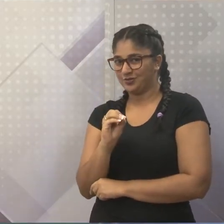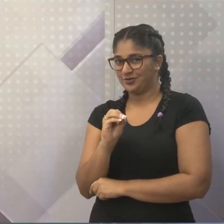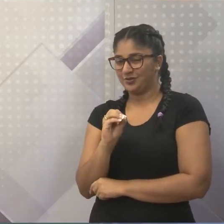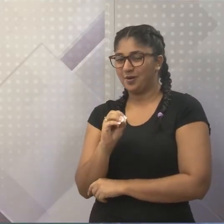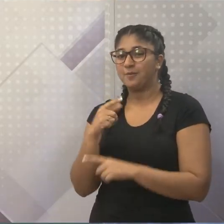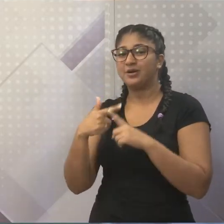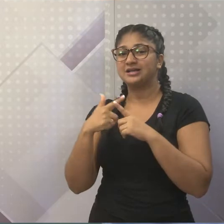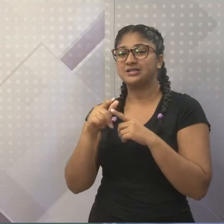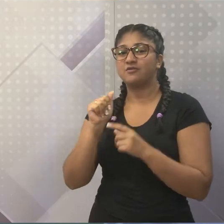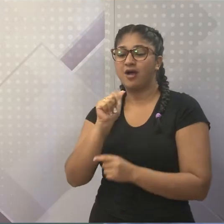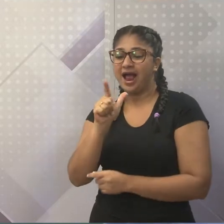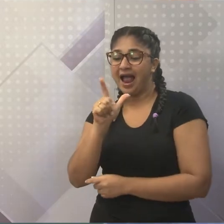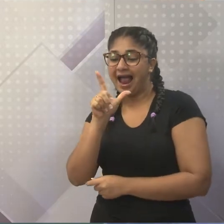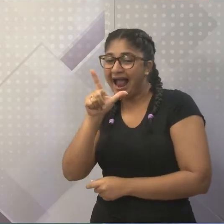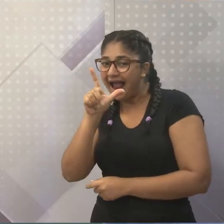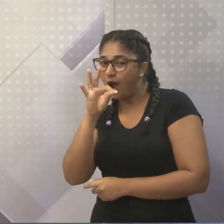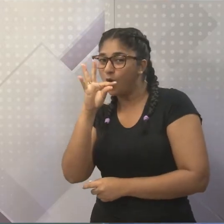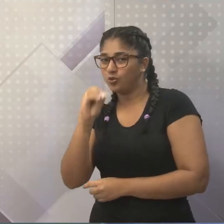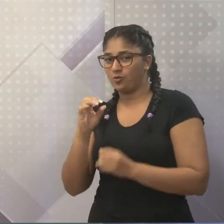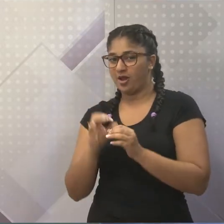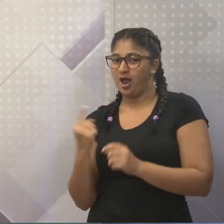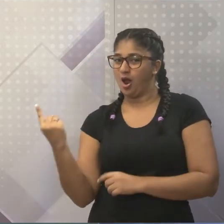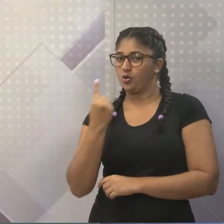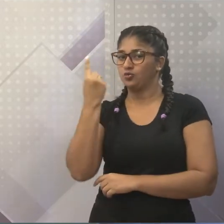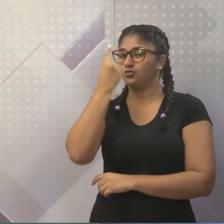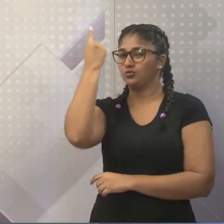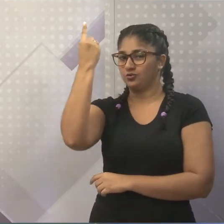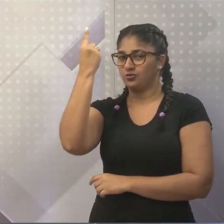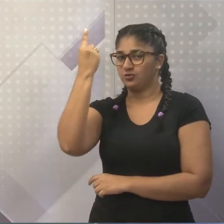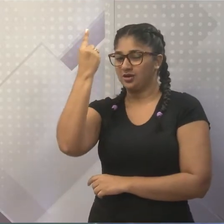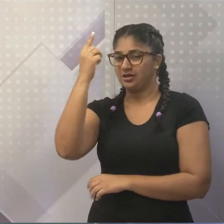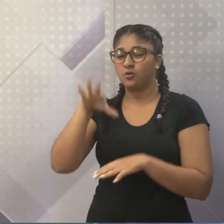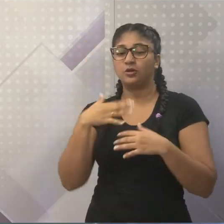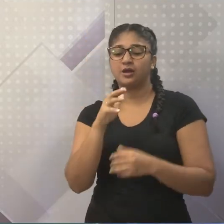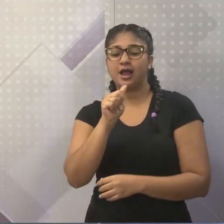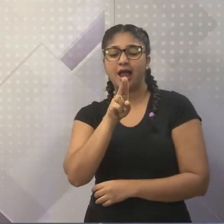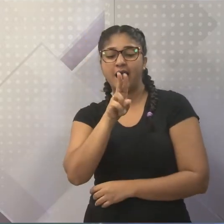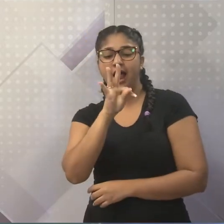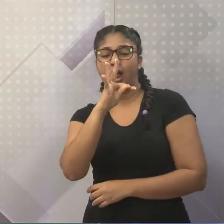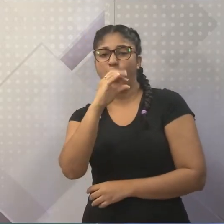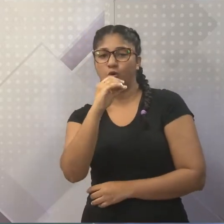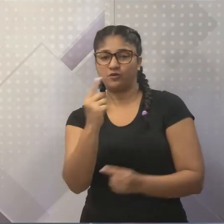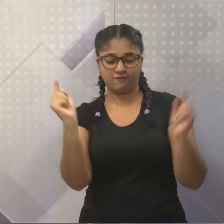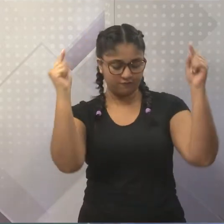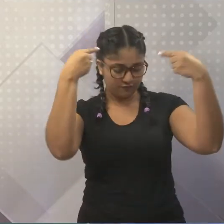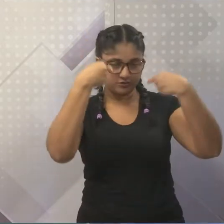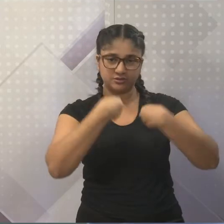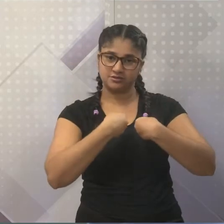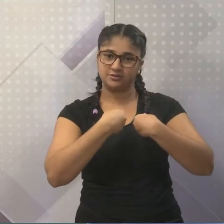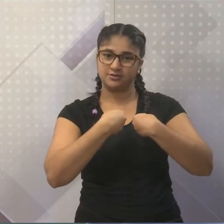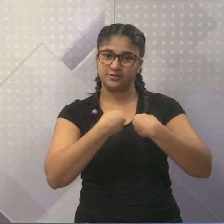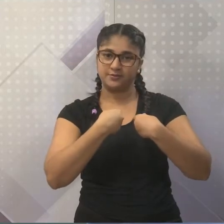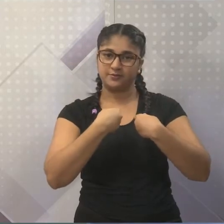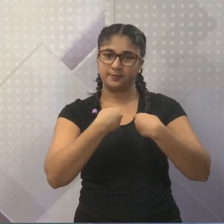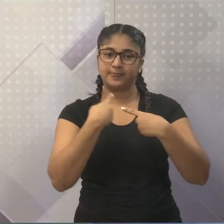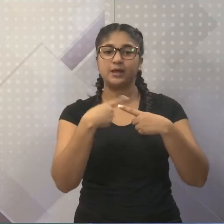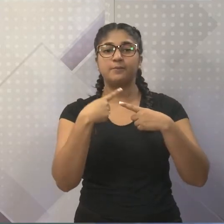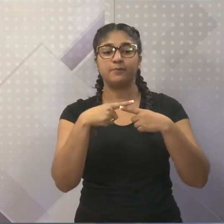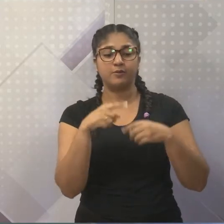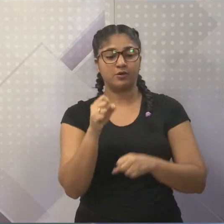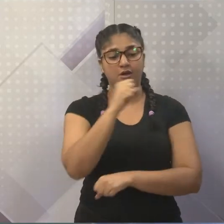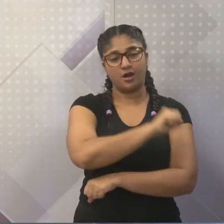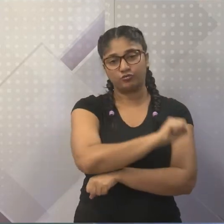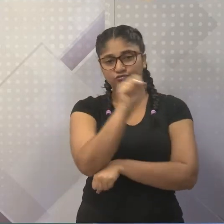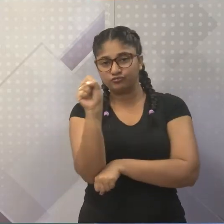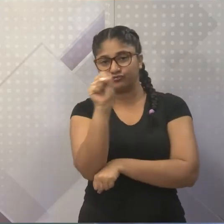alto com L é altura. Alto com U é assim mesmo. É quando você dirige a si mesmo. Então, automóvel é porque é movido por